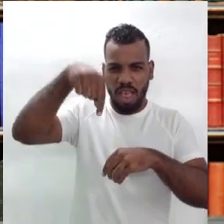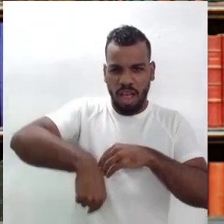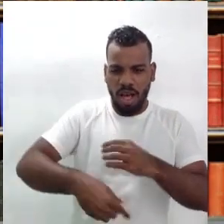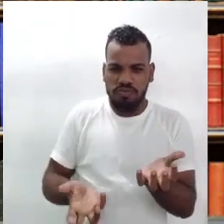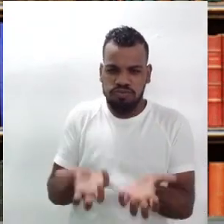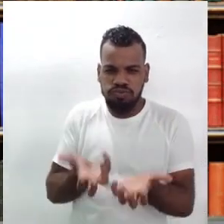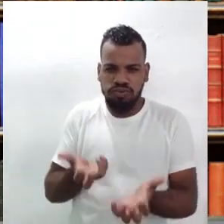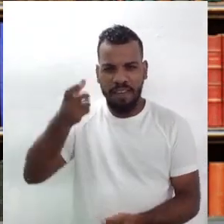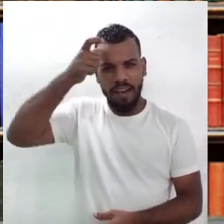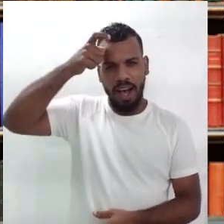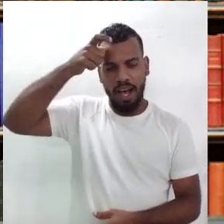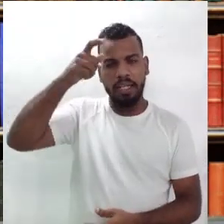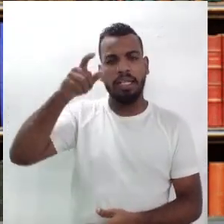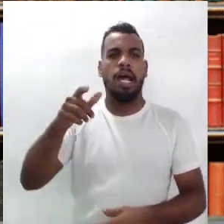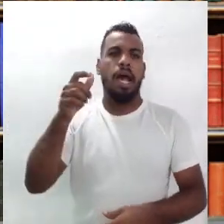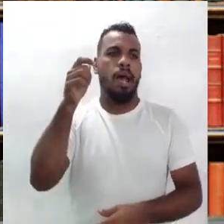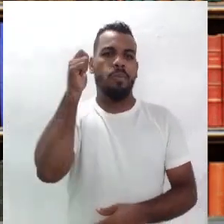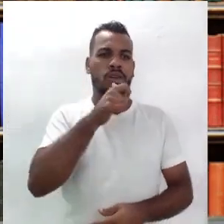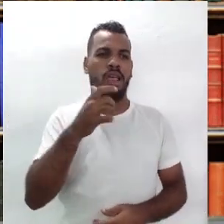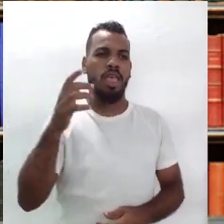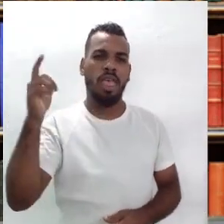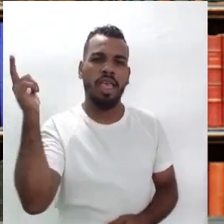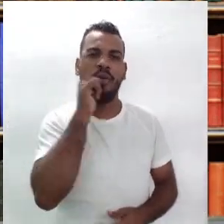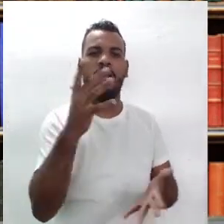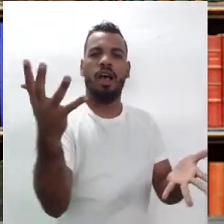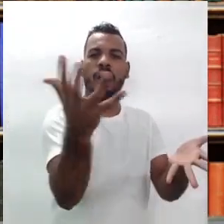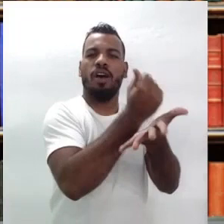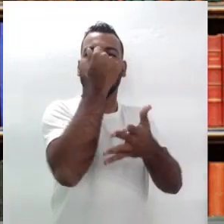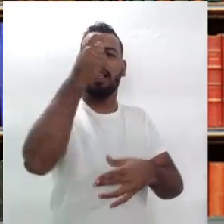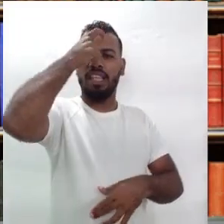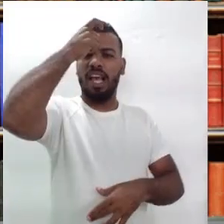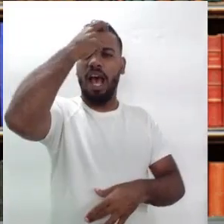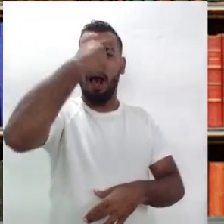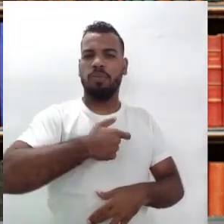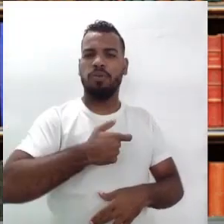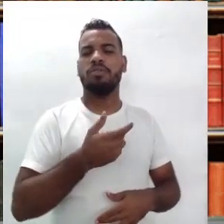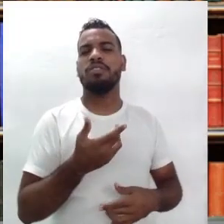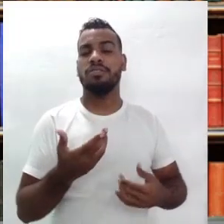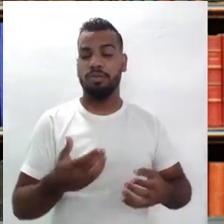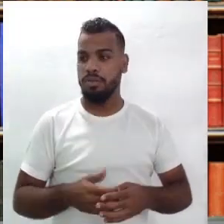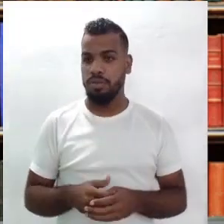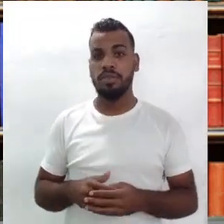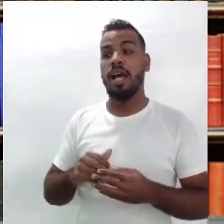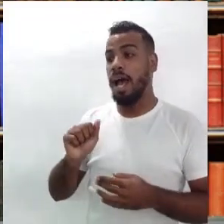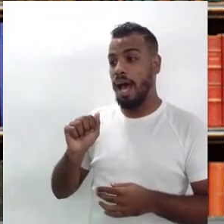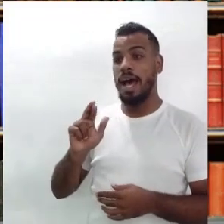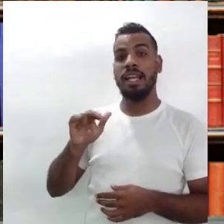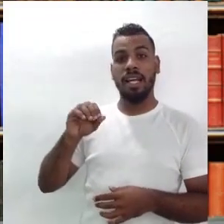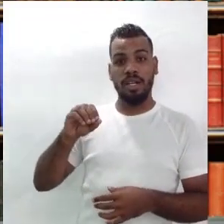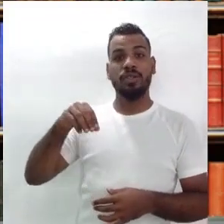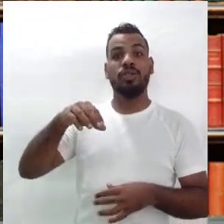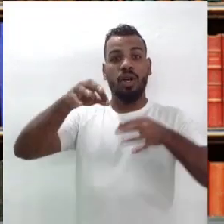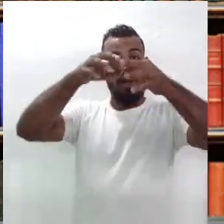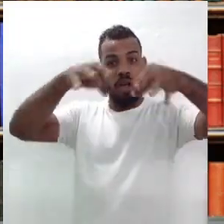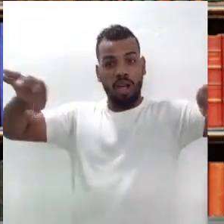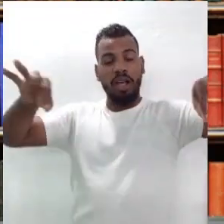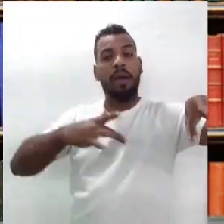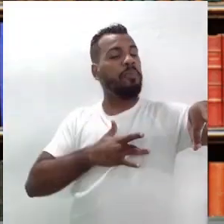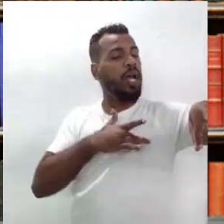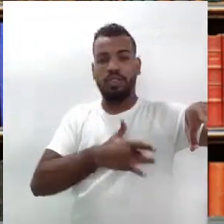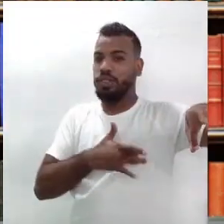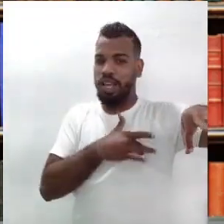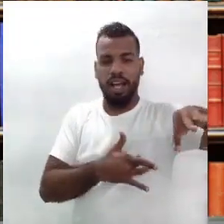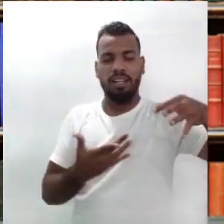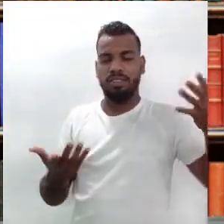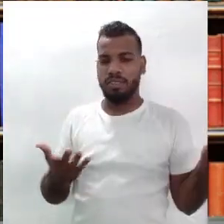ao diabo, papão misterioso. Que Ariano era apaixonado pela literatura de cordel. Que ficou